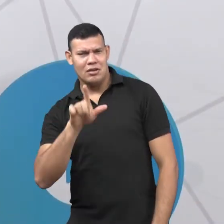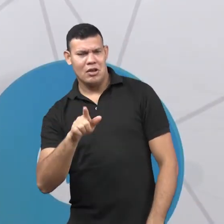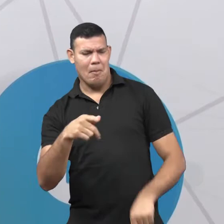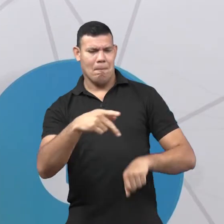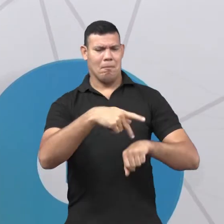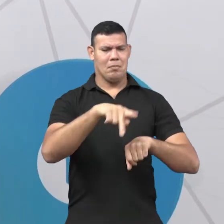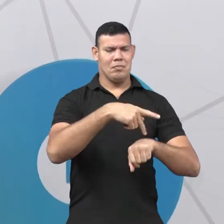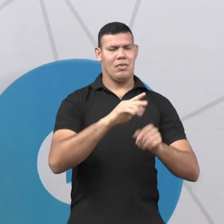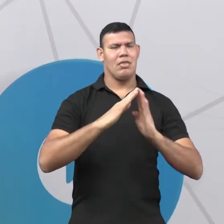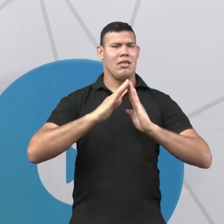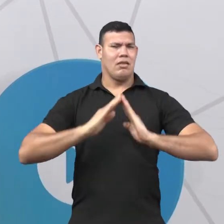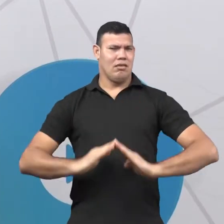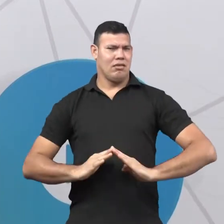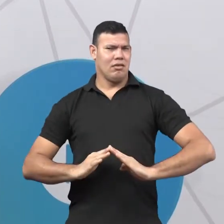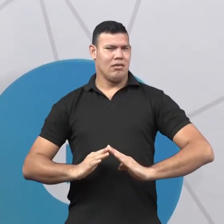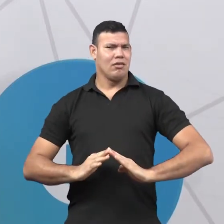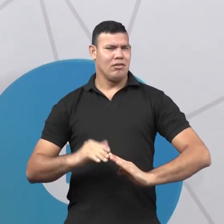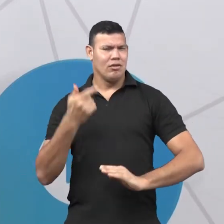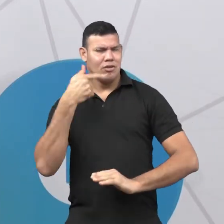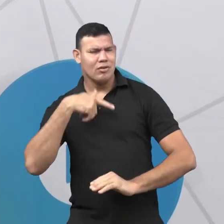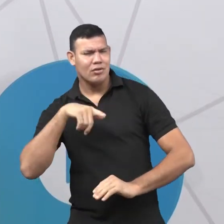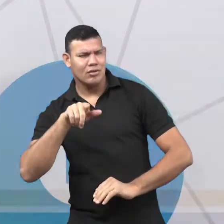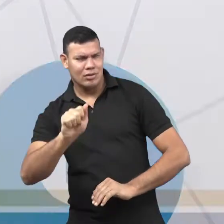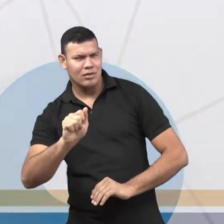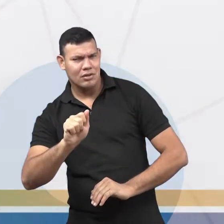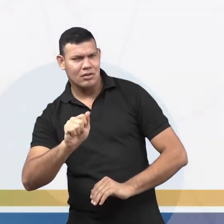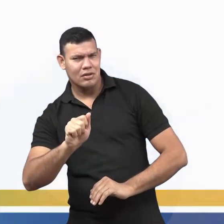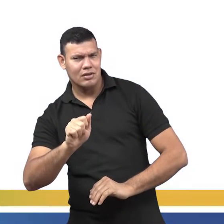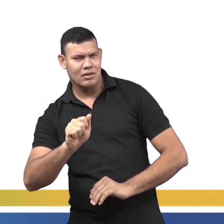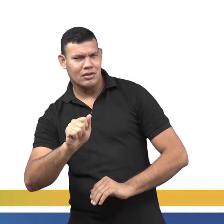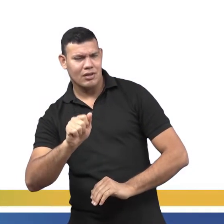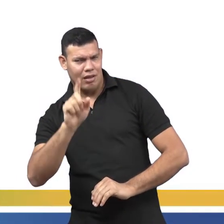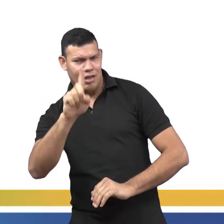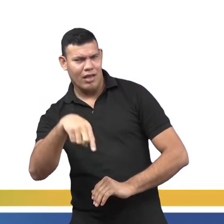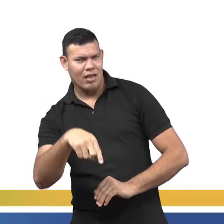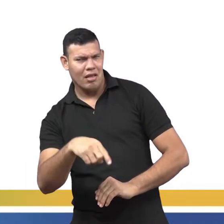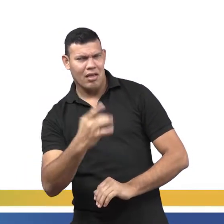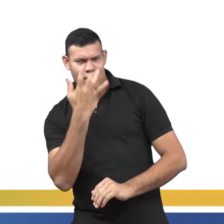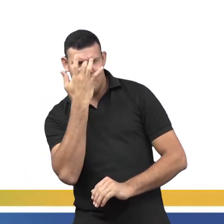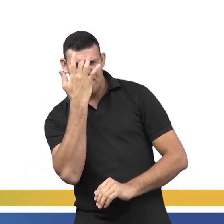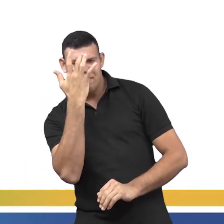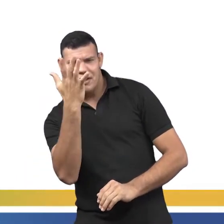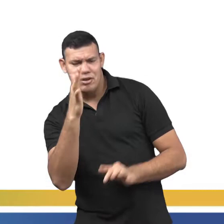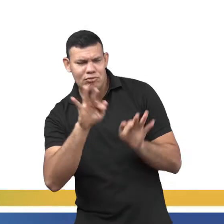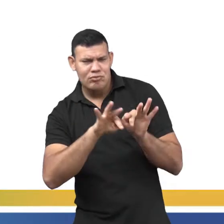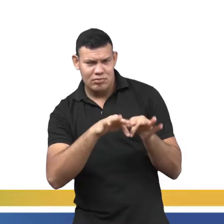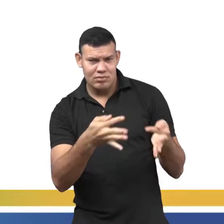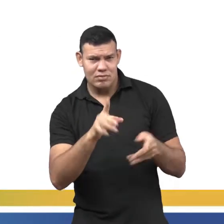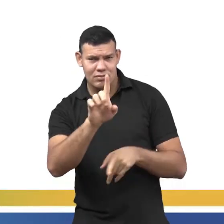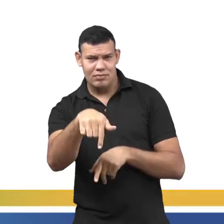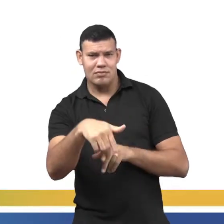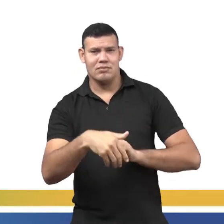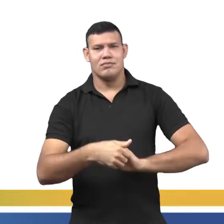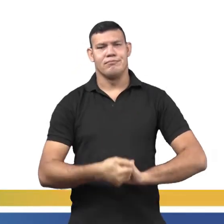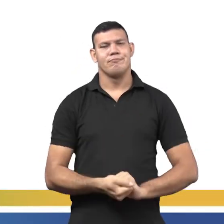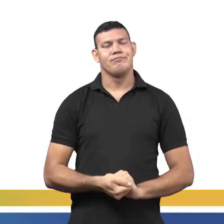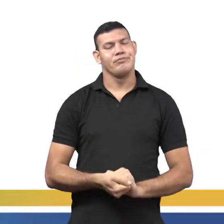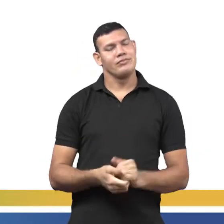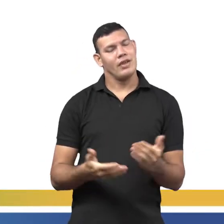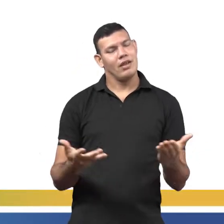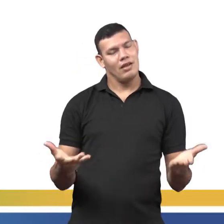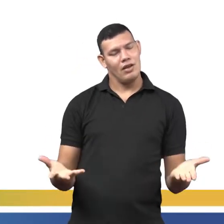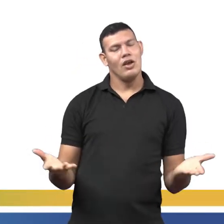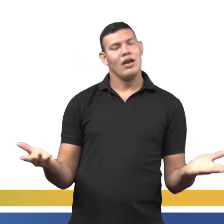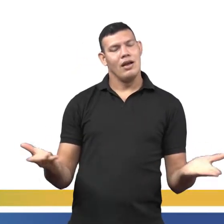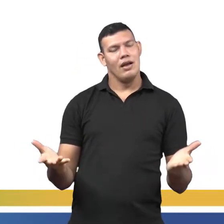vão falar só o idioma que eu criei. Será que eu vou conseguir? Será que é simples e fácil assim? Bom, é isso que a gente vai ver hoje,